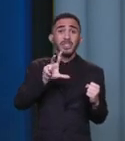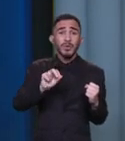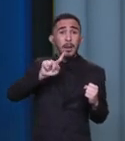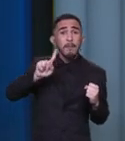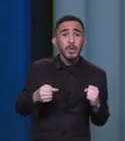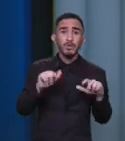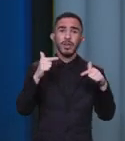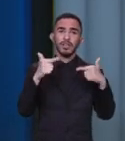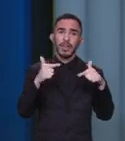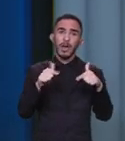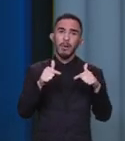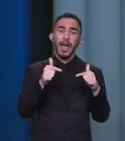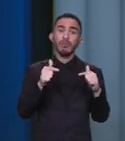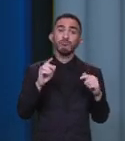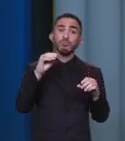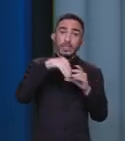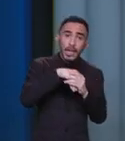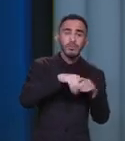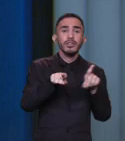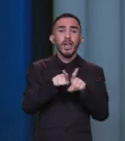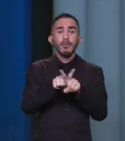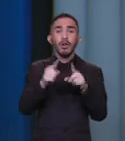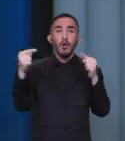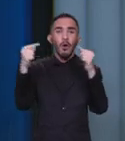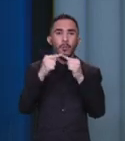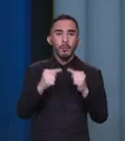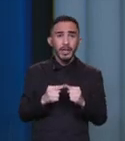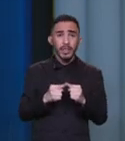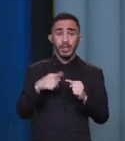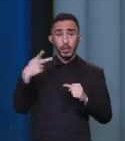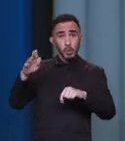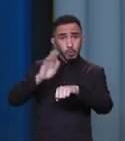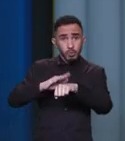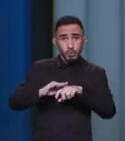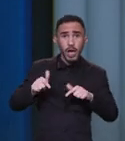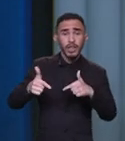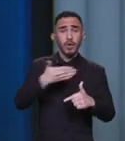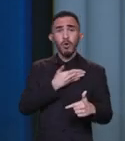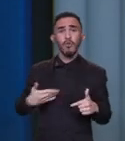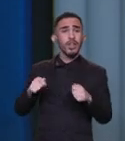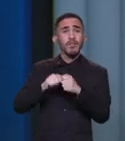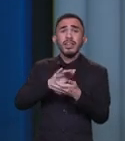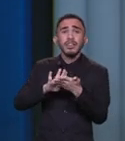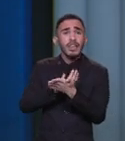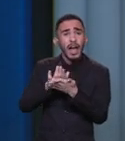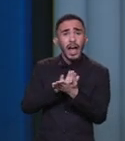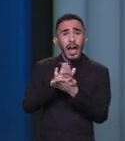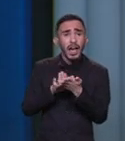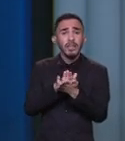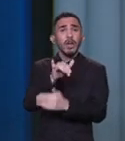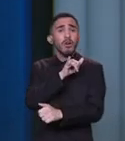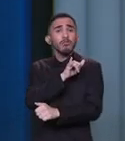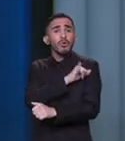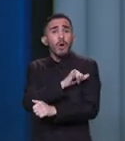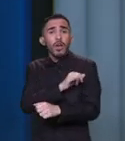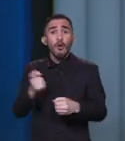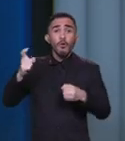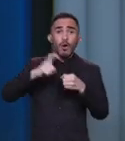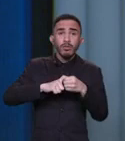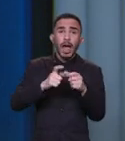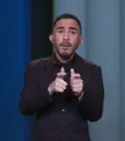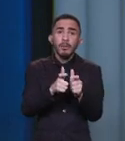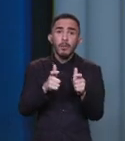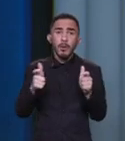e indiretos. E, infelizmente, o seu governo nada fez para que o Rio de Janeiro pudesse se reindustrializar, gerar emprego e renda para a sua